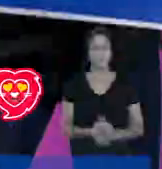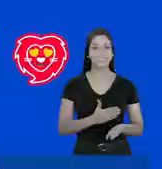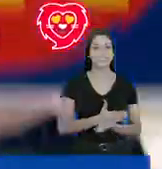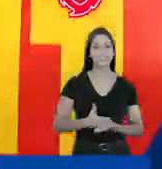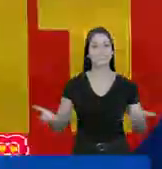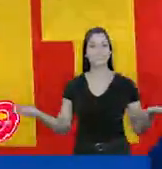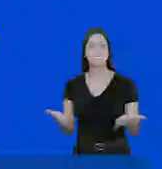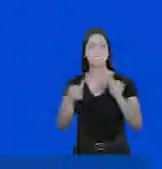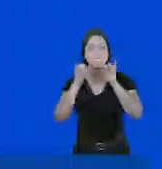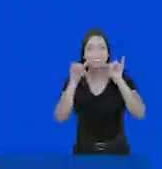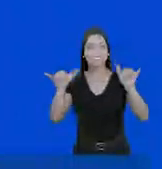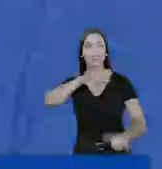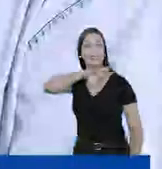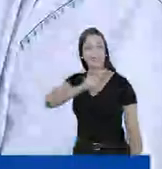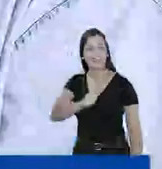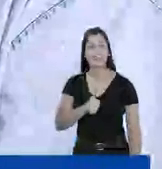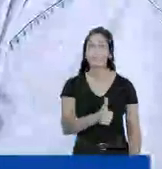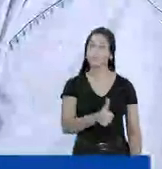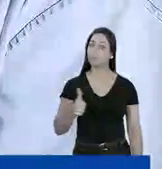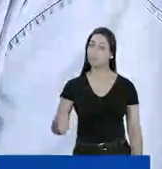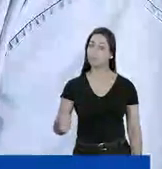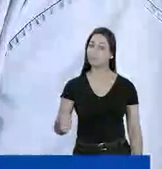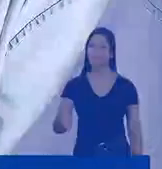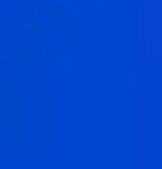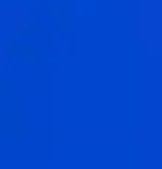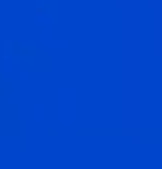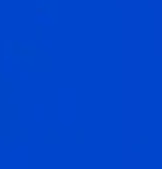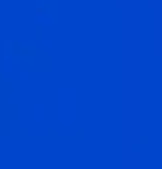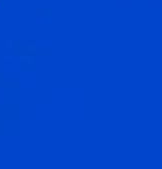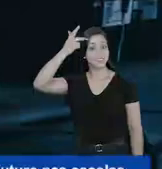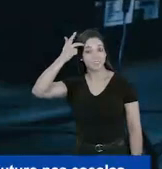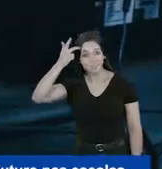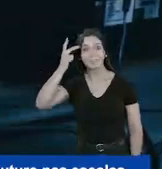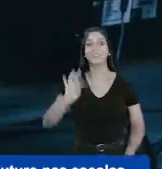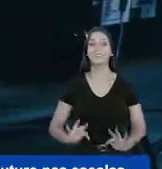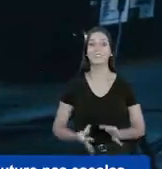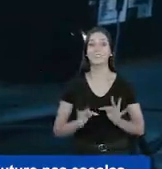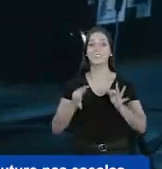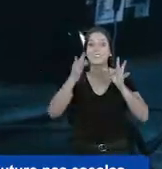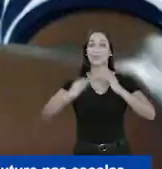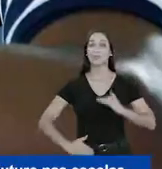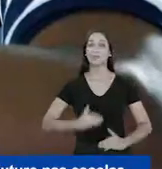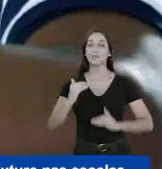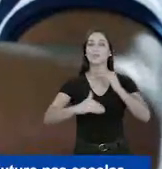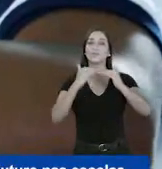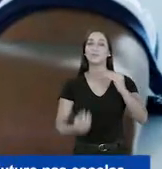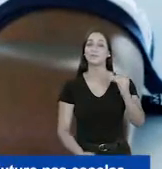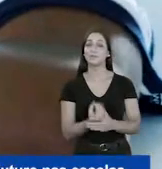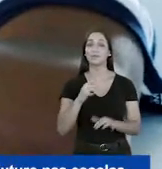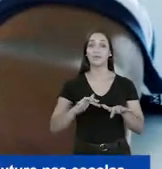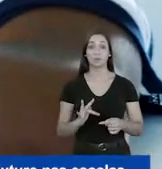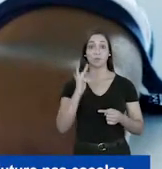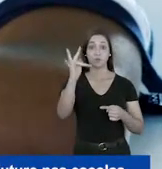Começa agora o programa do Odelmo 11, o prefeito da tecnologia e da inovação que criou